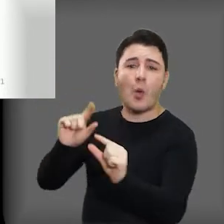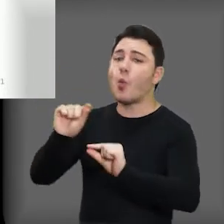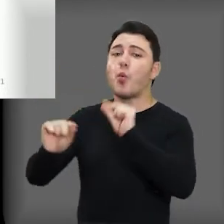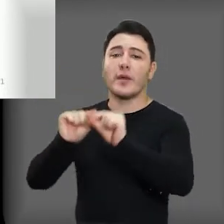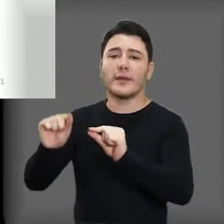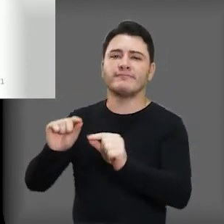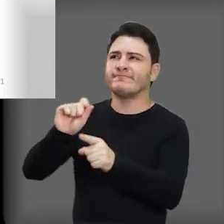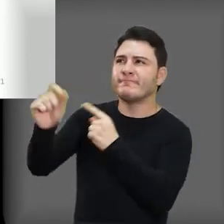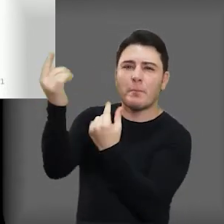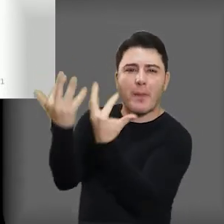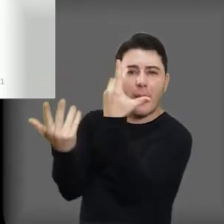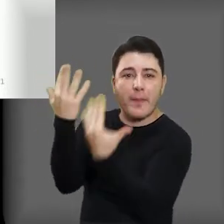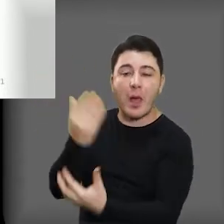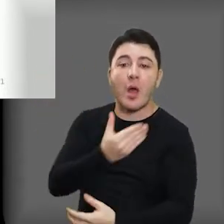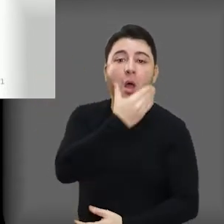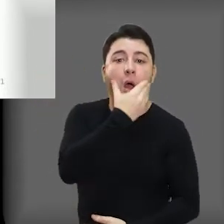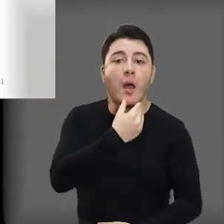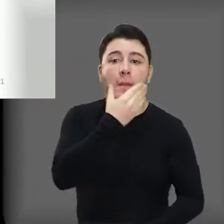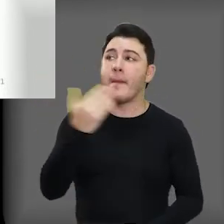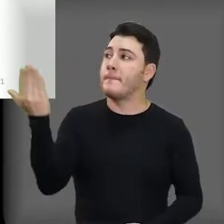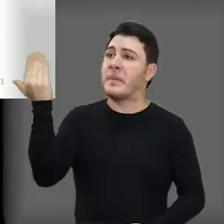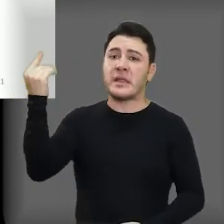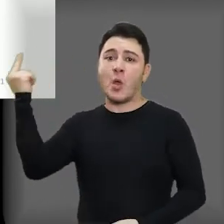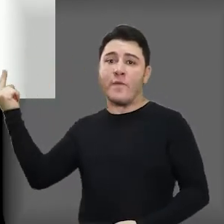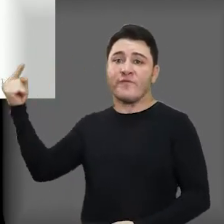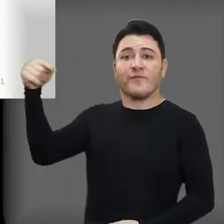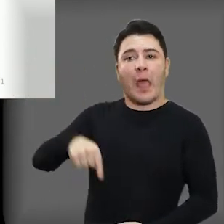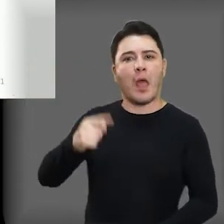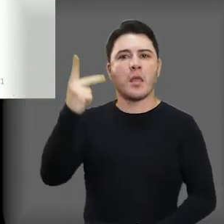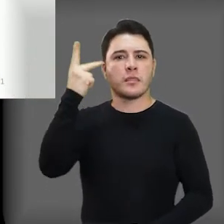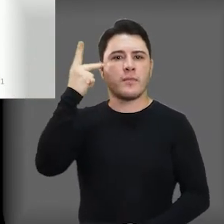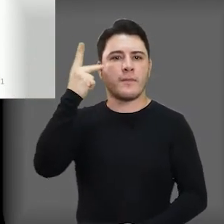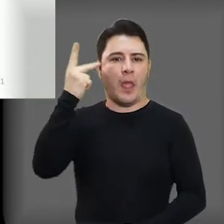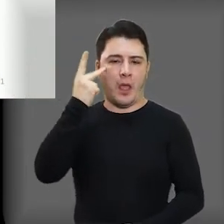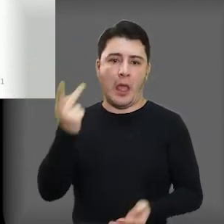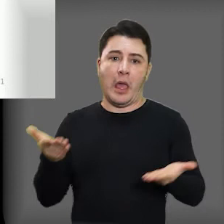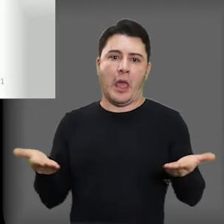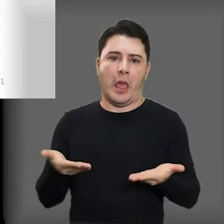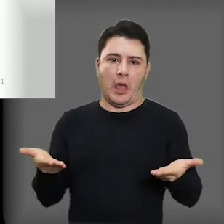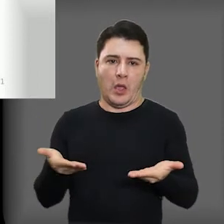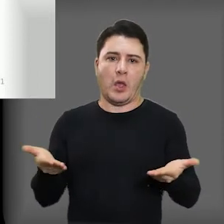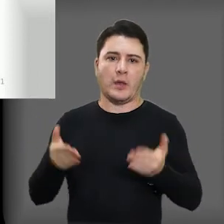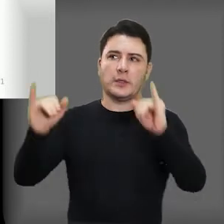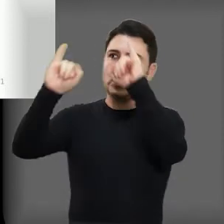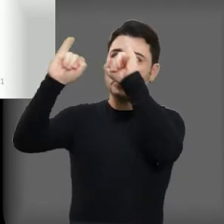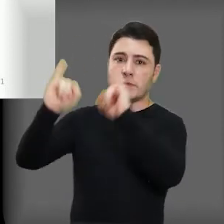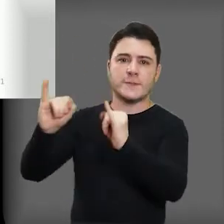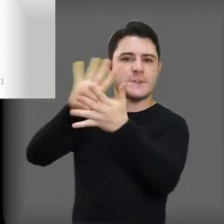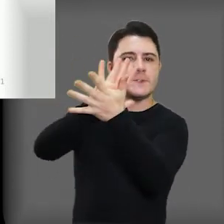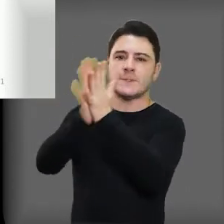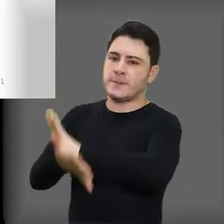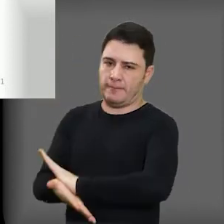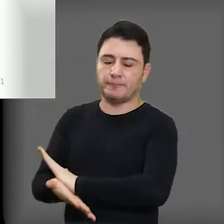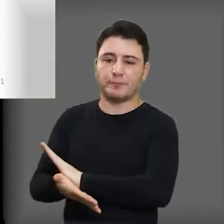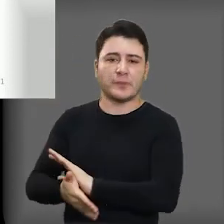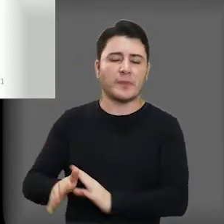Foi o incêndio, a destruição de uma estátua de um colonizador paulista.